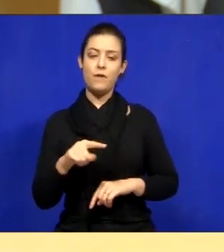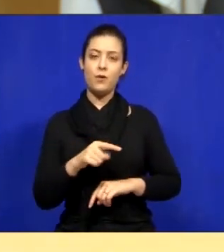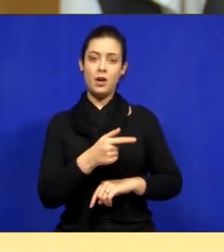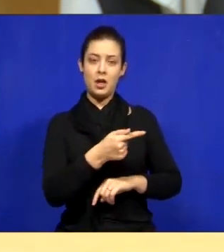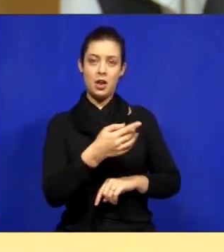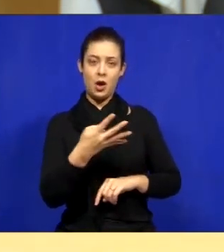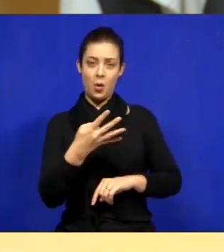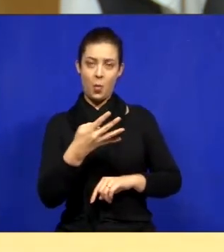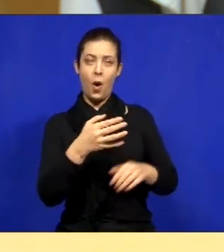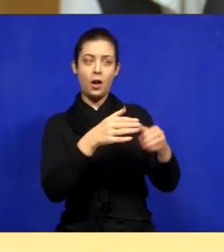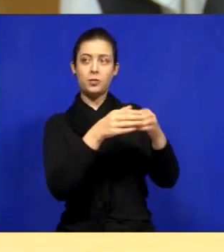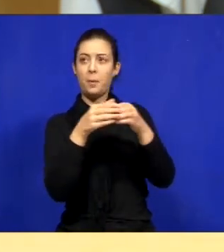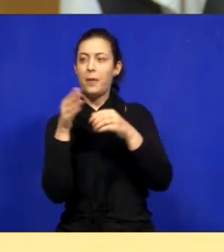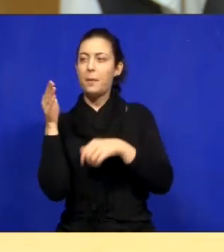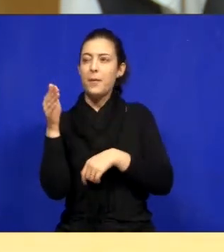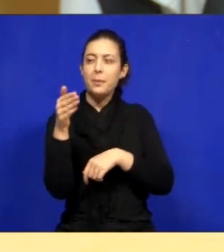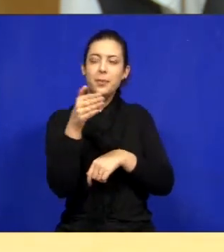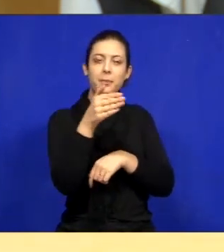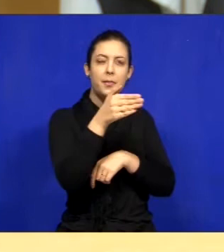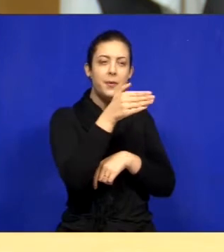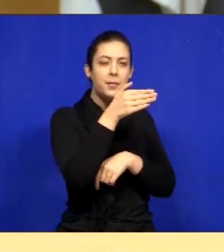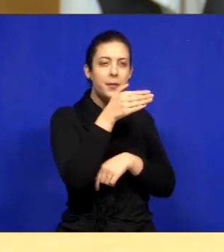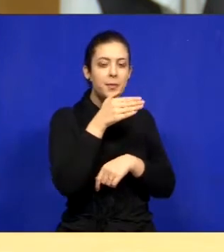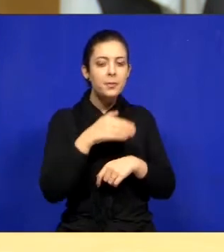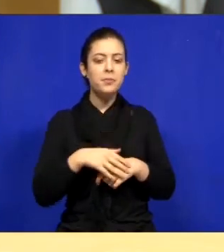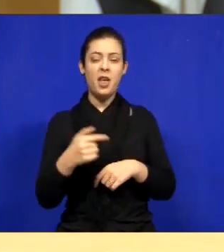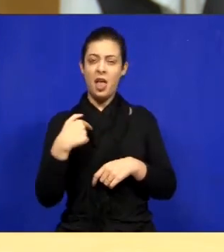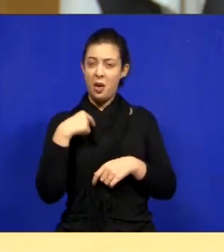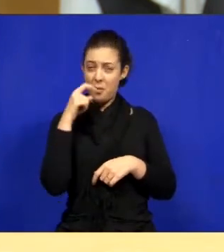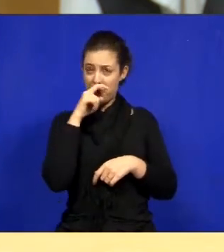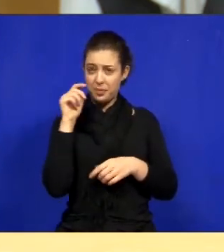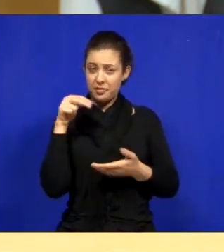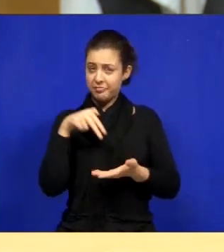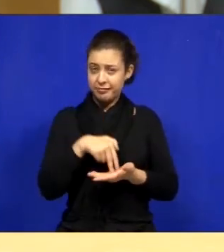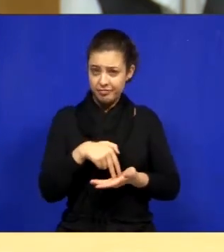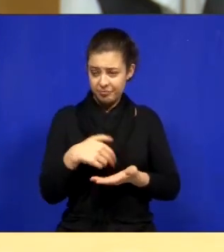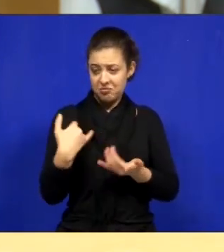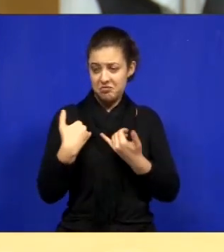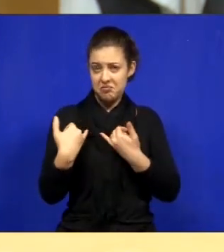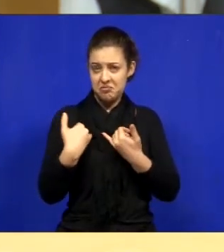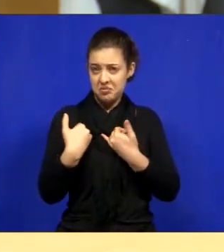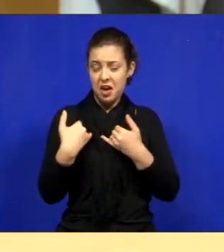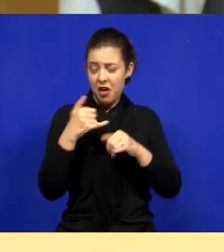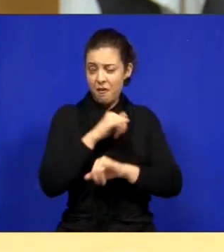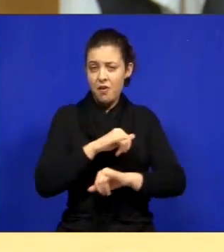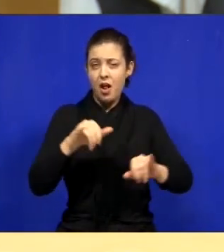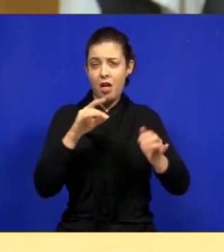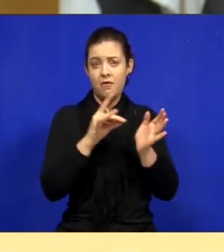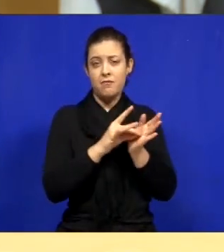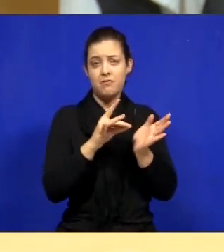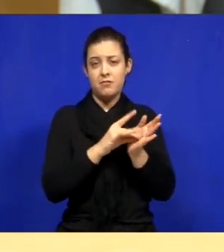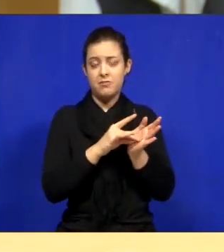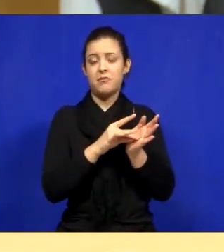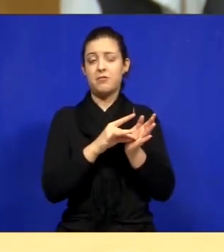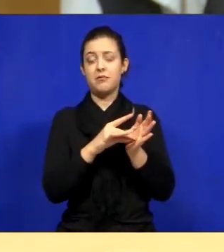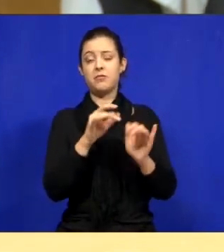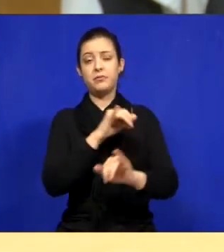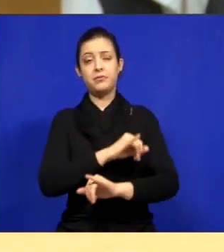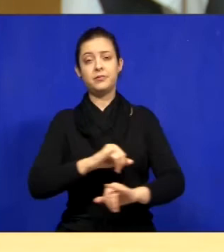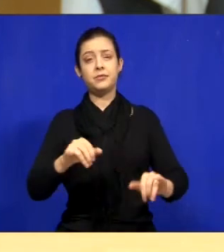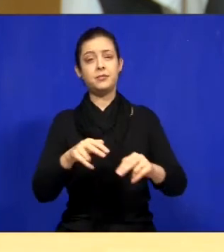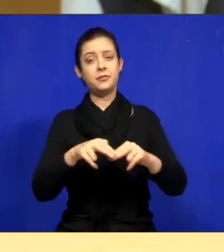74 bairros na cidade de Jacareí porque eu não vim aqui para mentir, eu vim aqui para falar a verdade. Por isso eu digo,